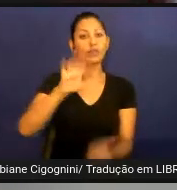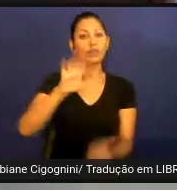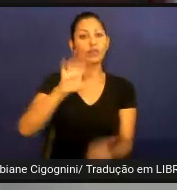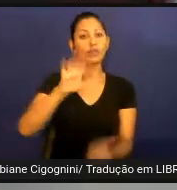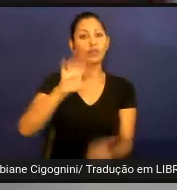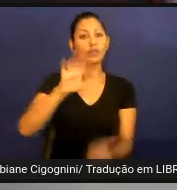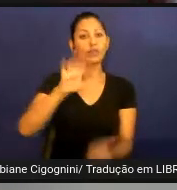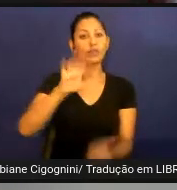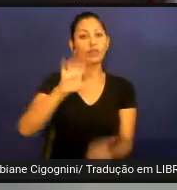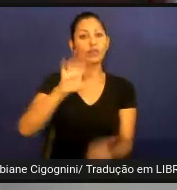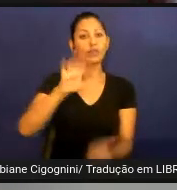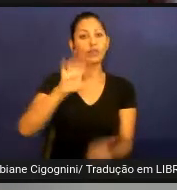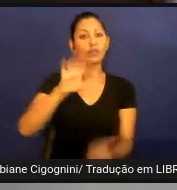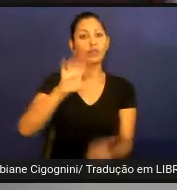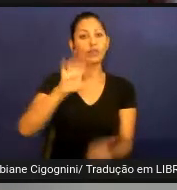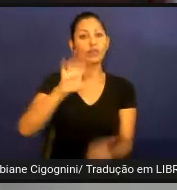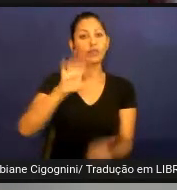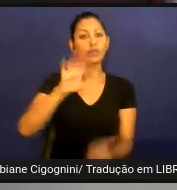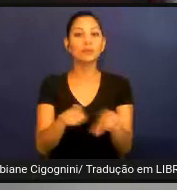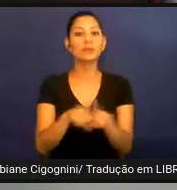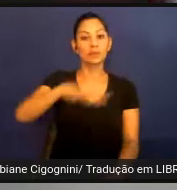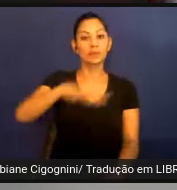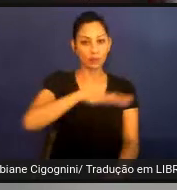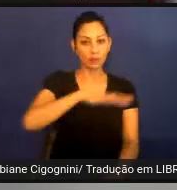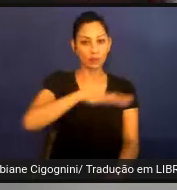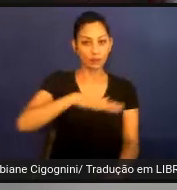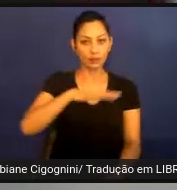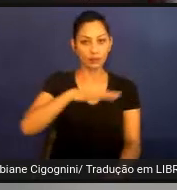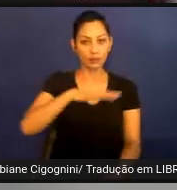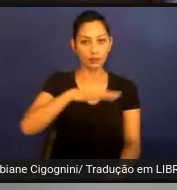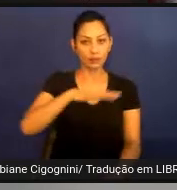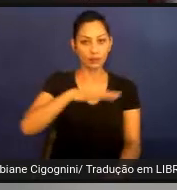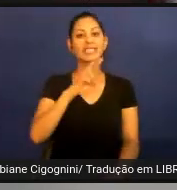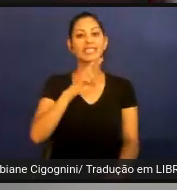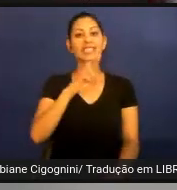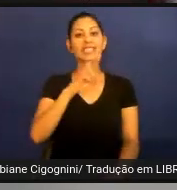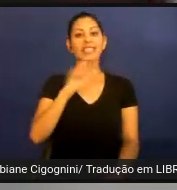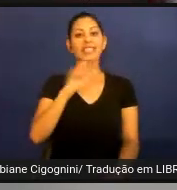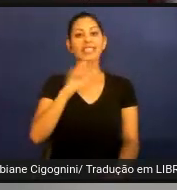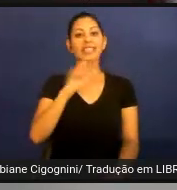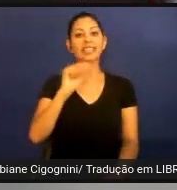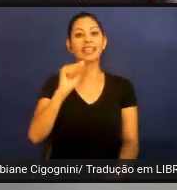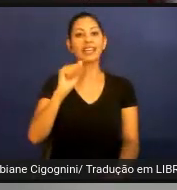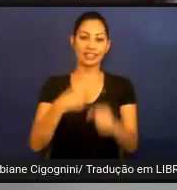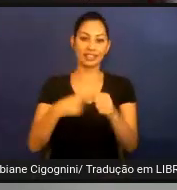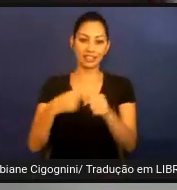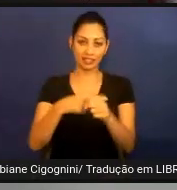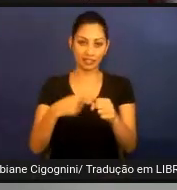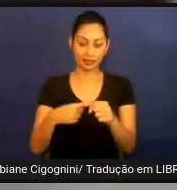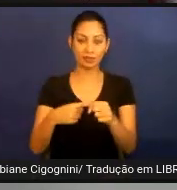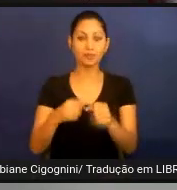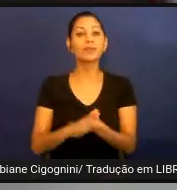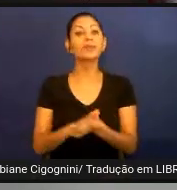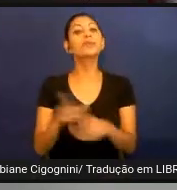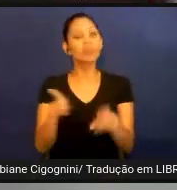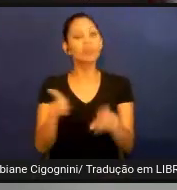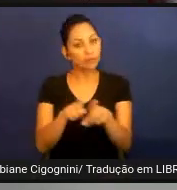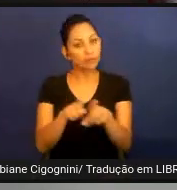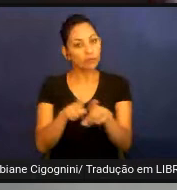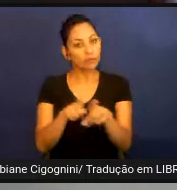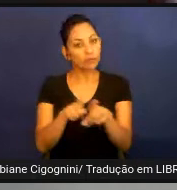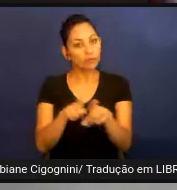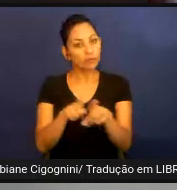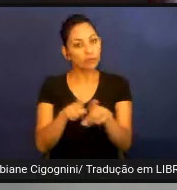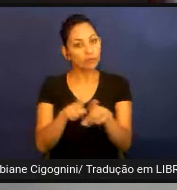Além dos de licenciatura de letras, as turmas contavam com os estudantes dos demais cursos da UAST, que são os outros cursos